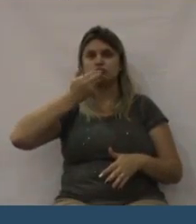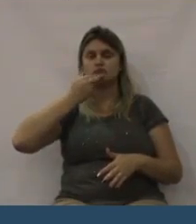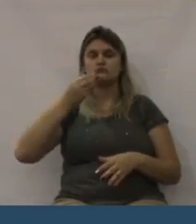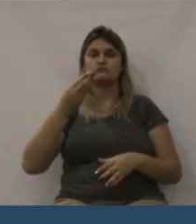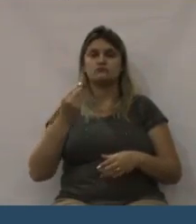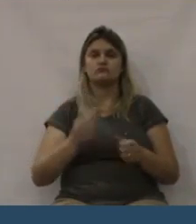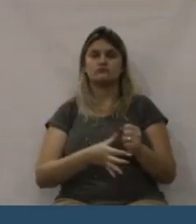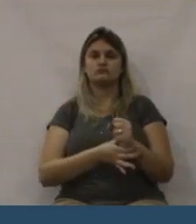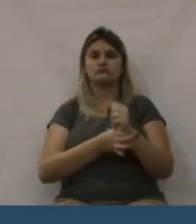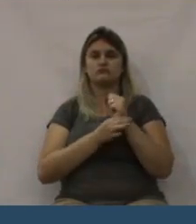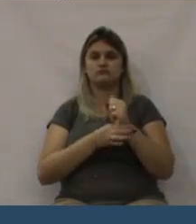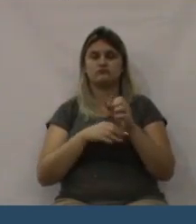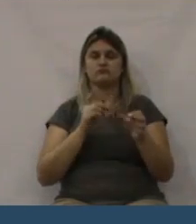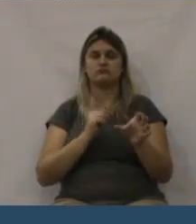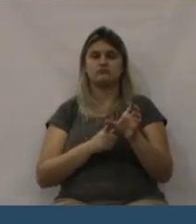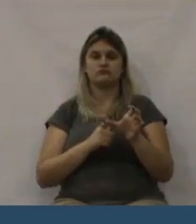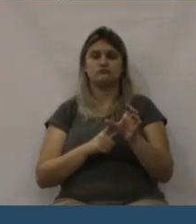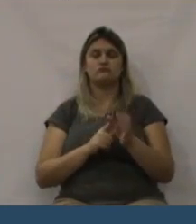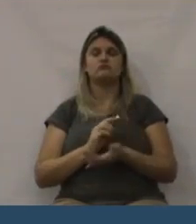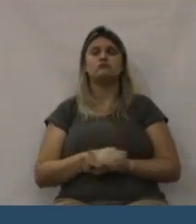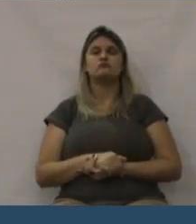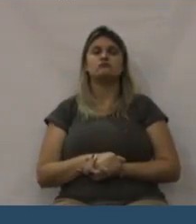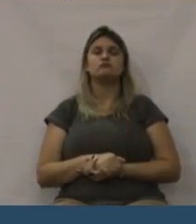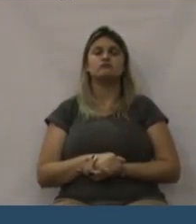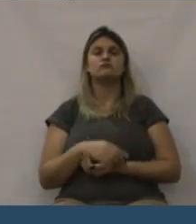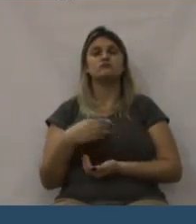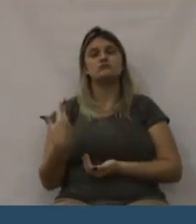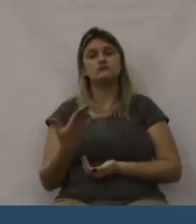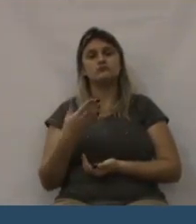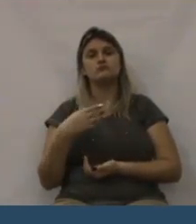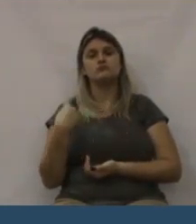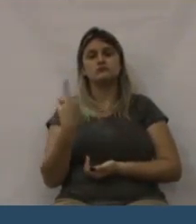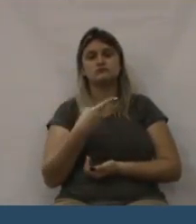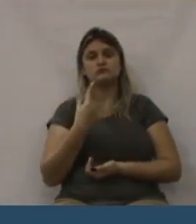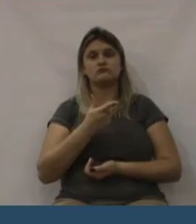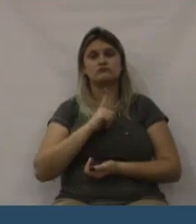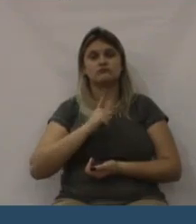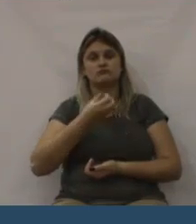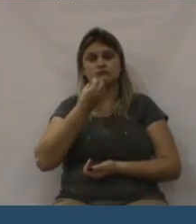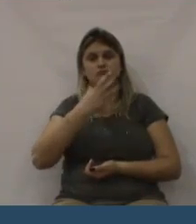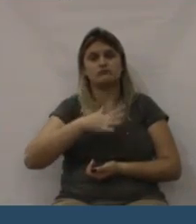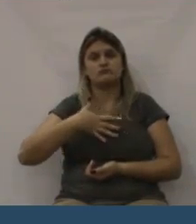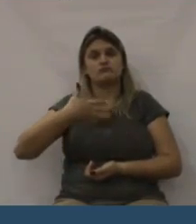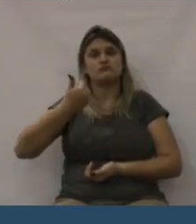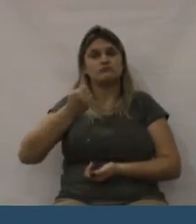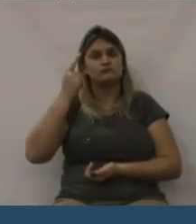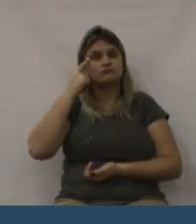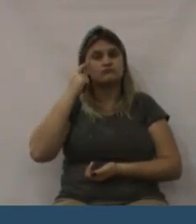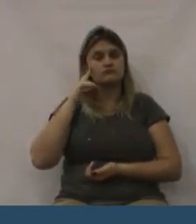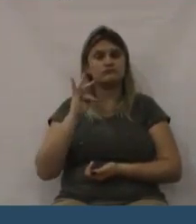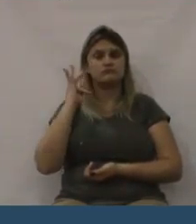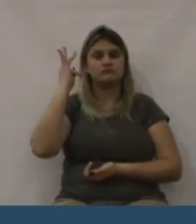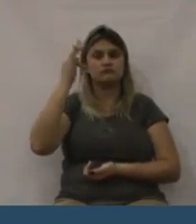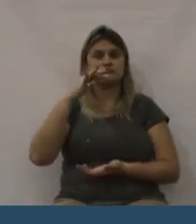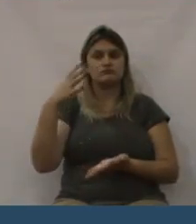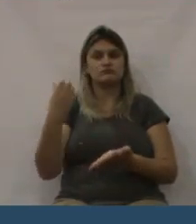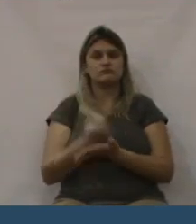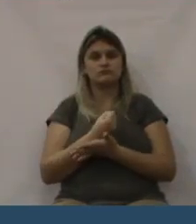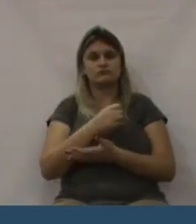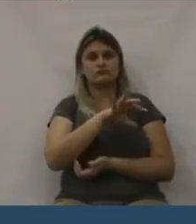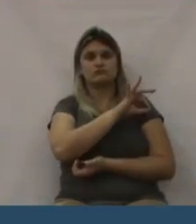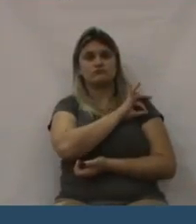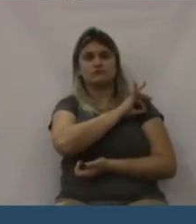do Conseg, estou participando sempre dessas reuniões e feliz pelas pessoas